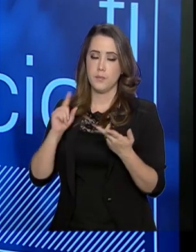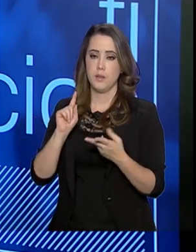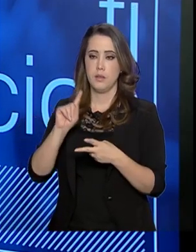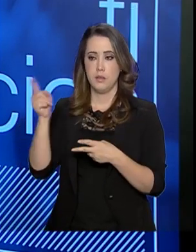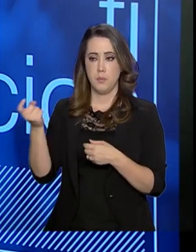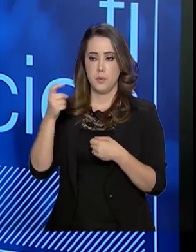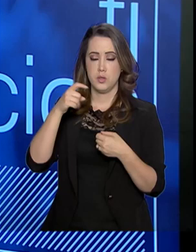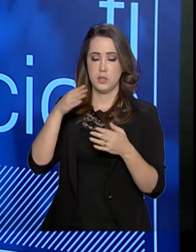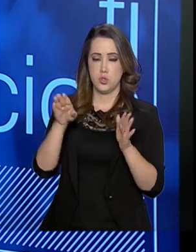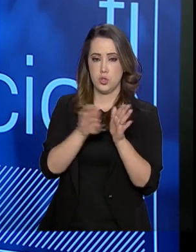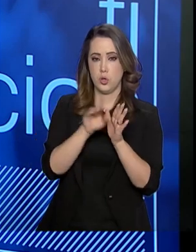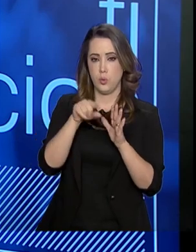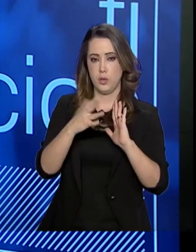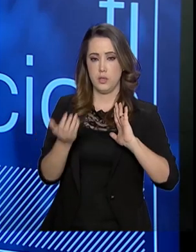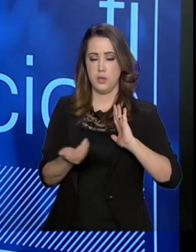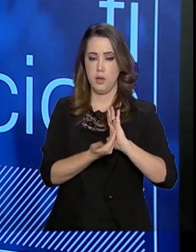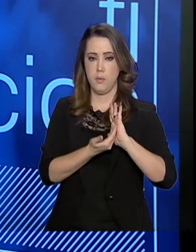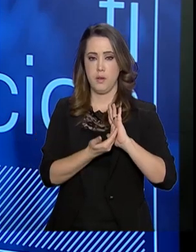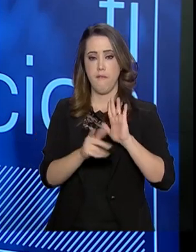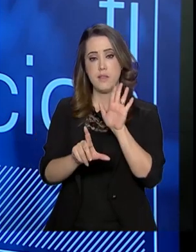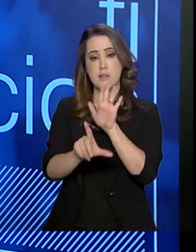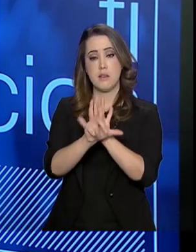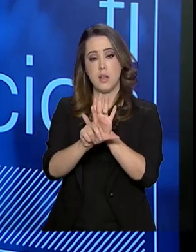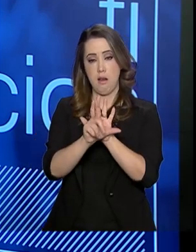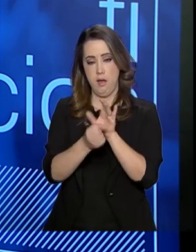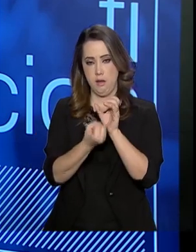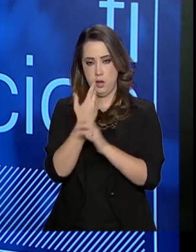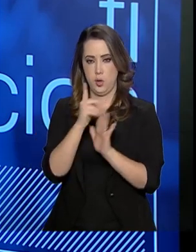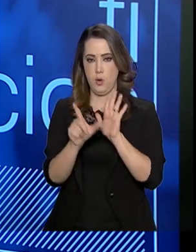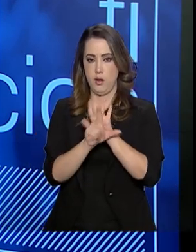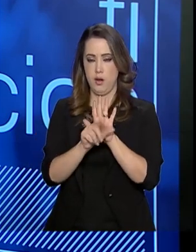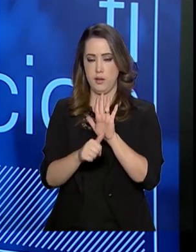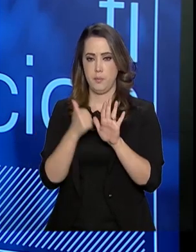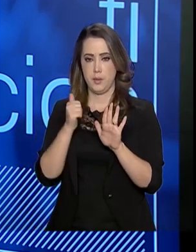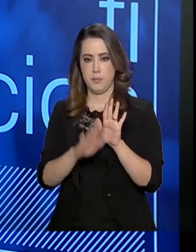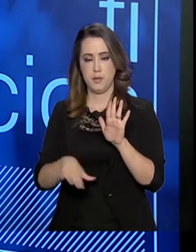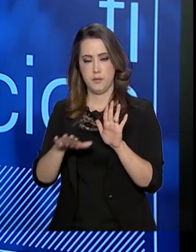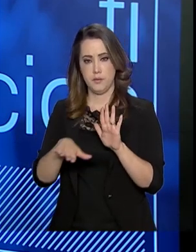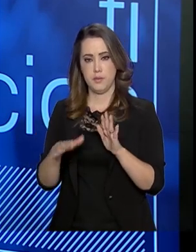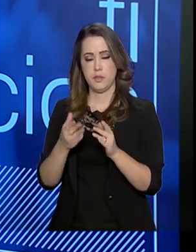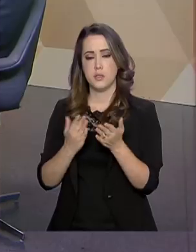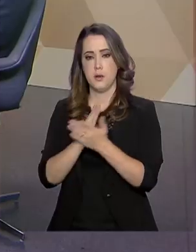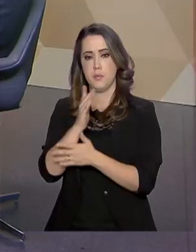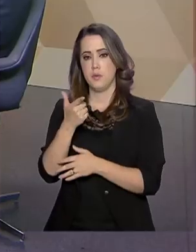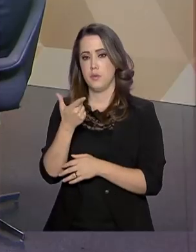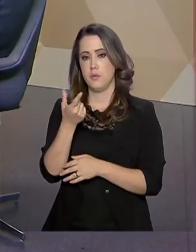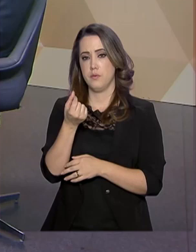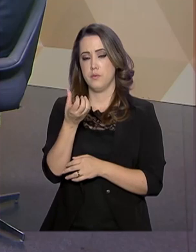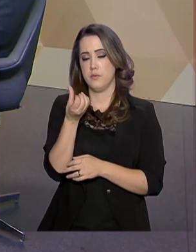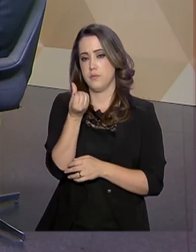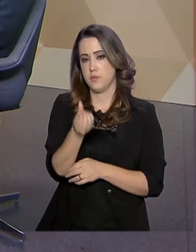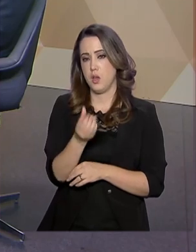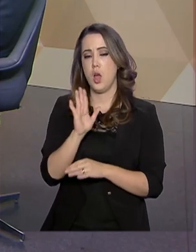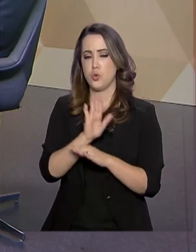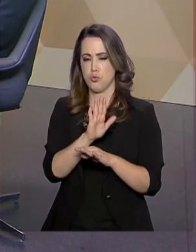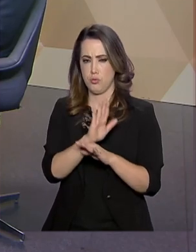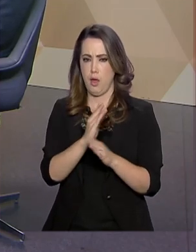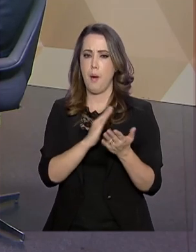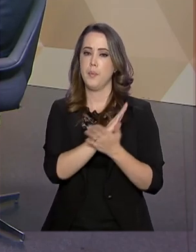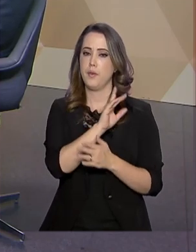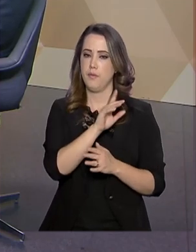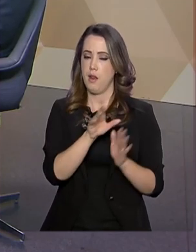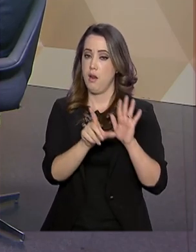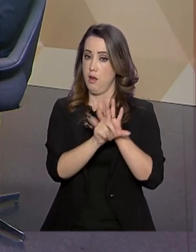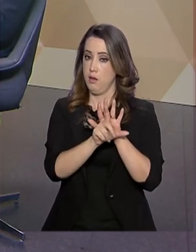ele fez o marco, foi autor da lei do marco legal da primeira infância que foi aprovado em 2016. Eu estava lá junto, ajudei a aprová-lo.